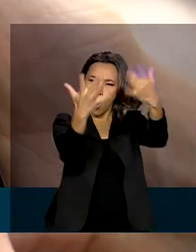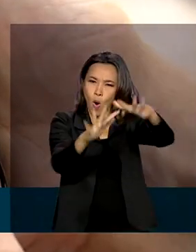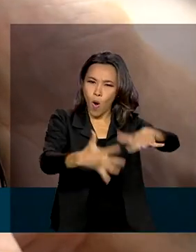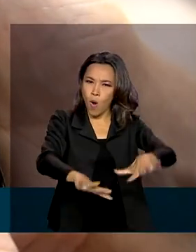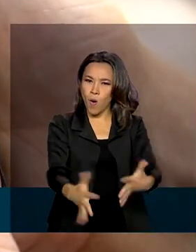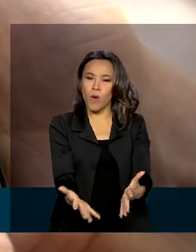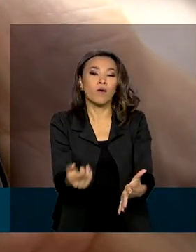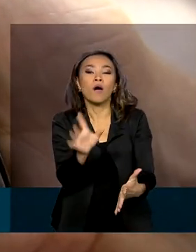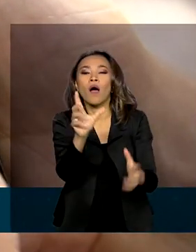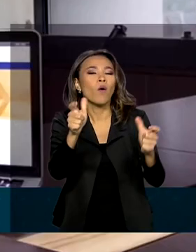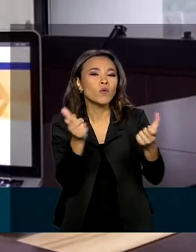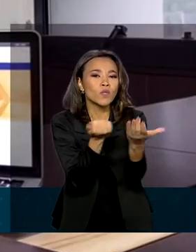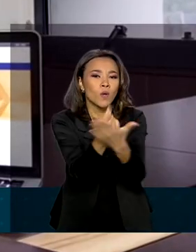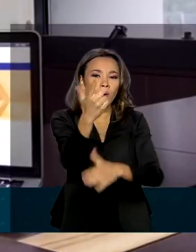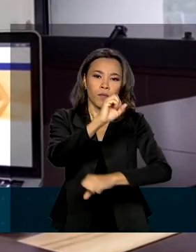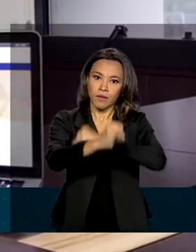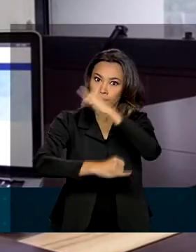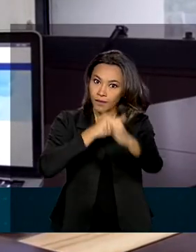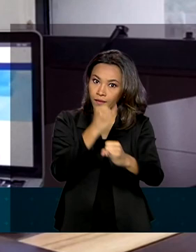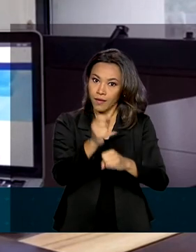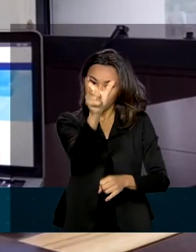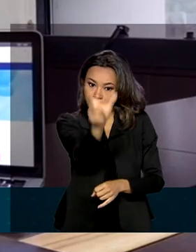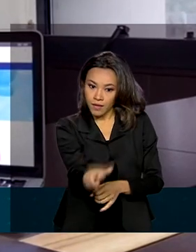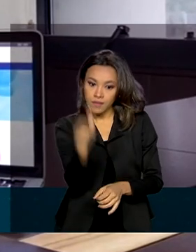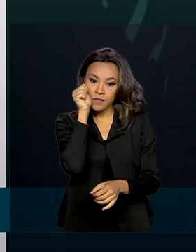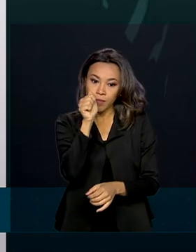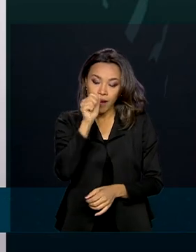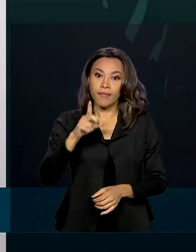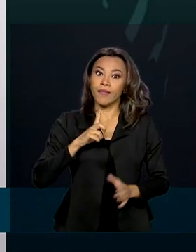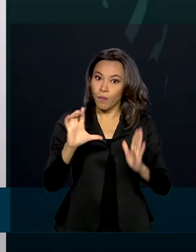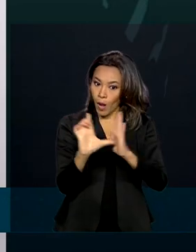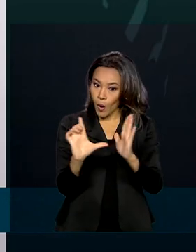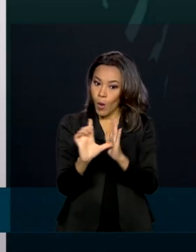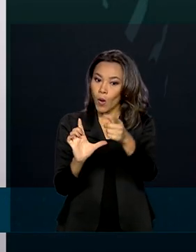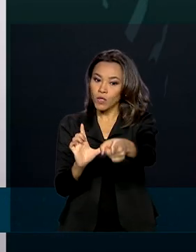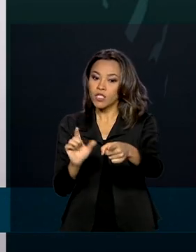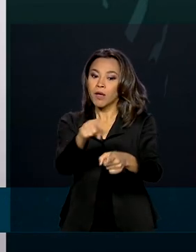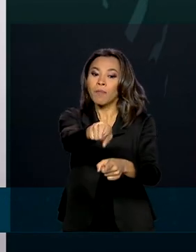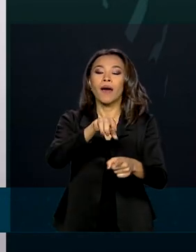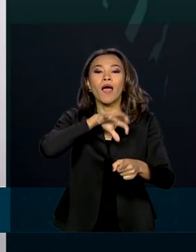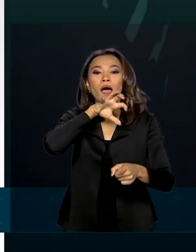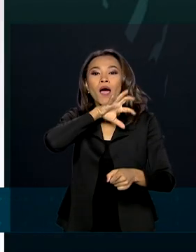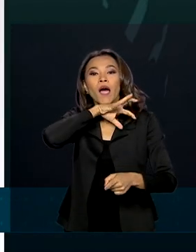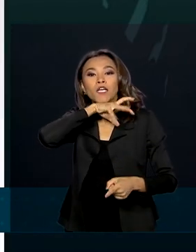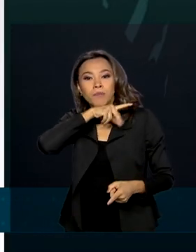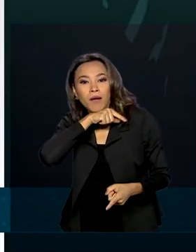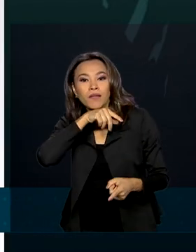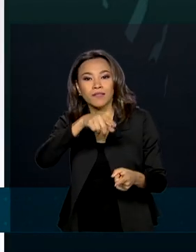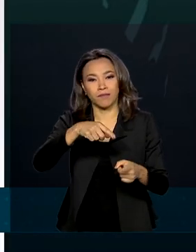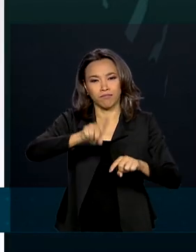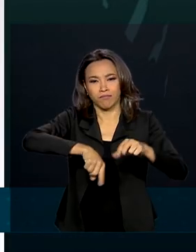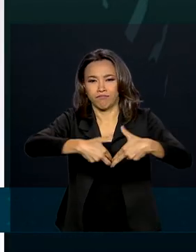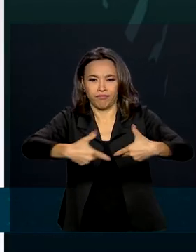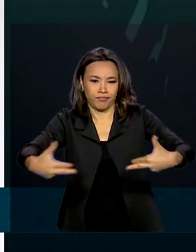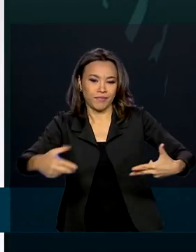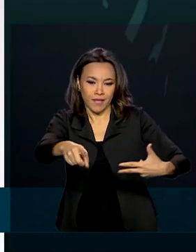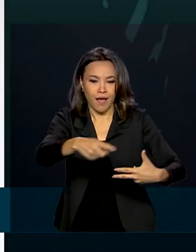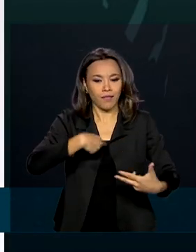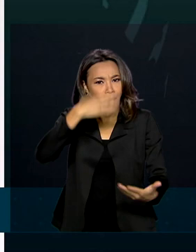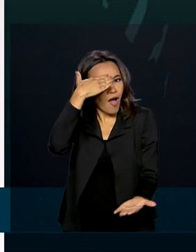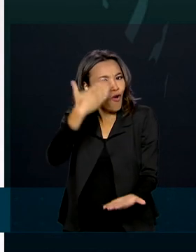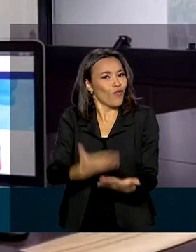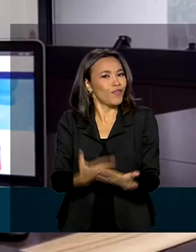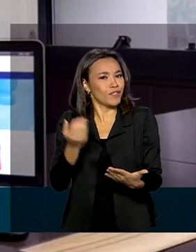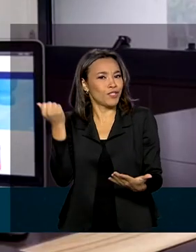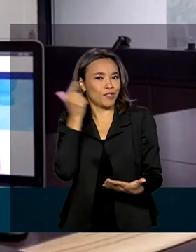em compras pela internet. Márcia tem uma loja online de móveis para animais de estimação e está confiante num bom